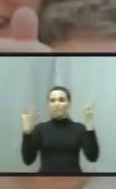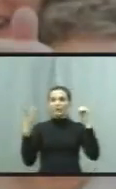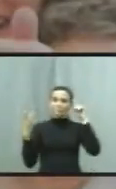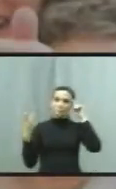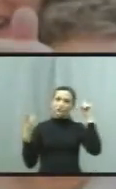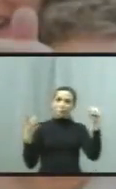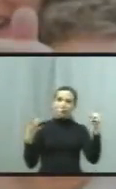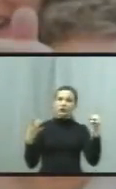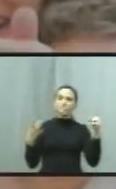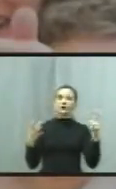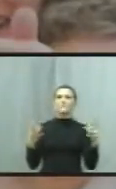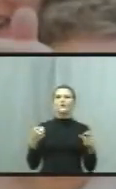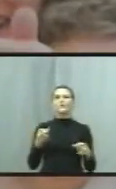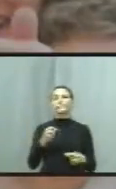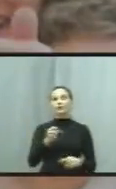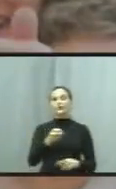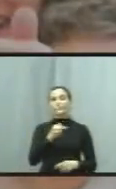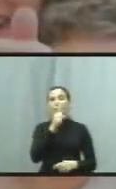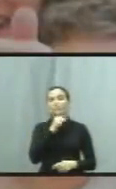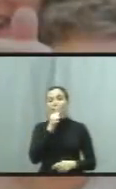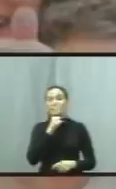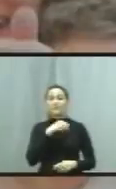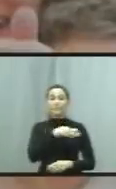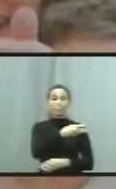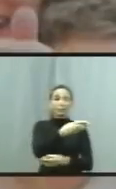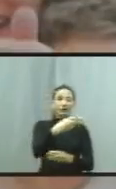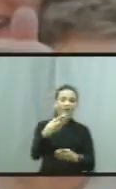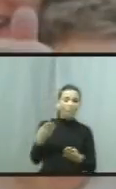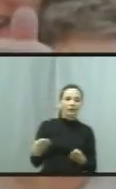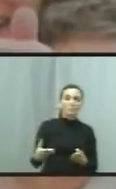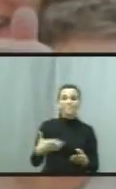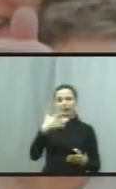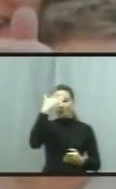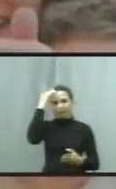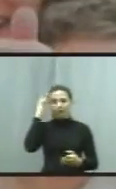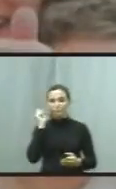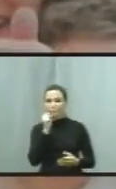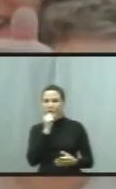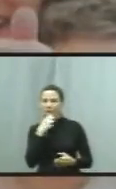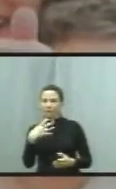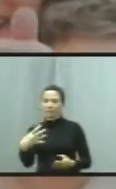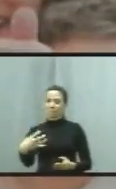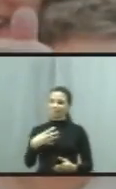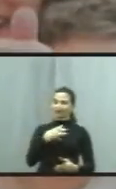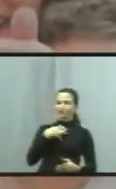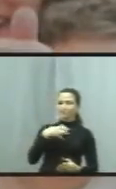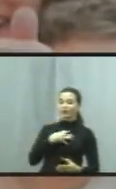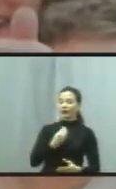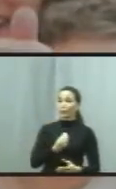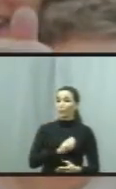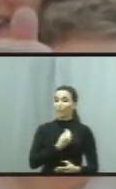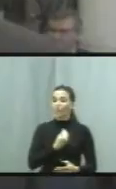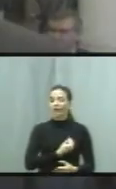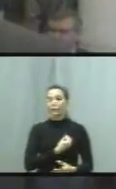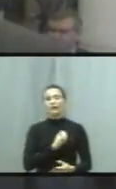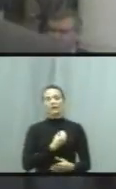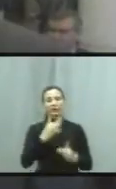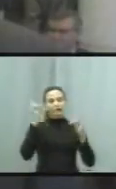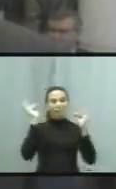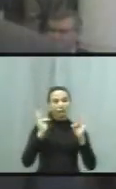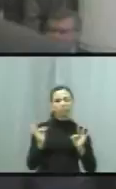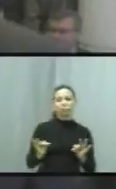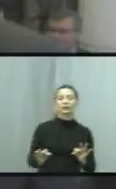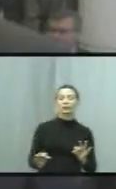o dia do idoso. Que todos os idosos aí assumam a sua postura e vivam felizes, né? É isso que